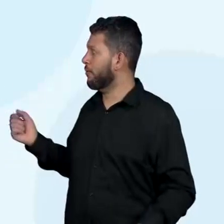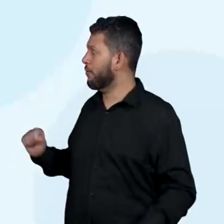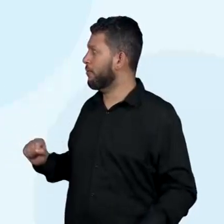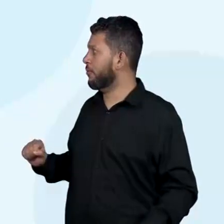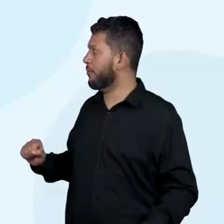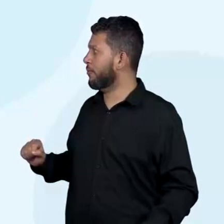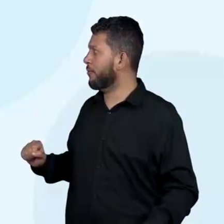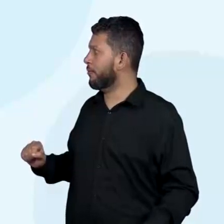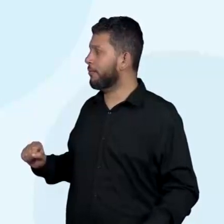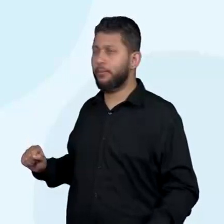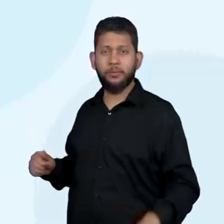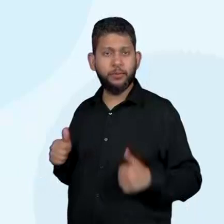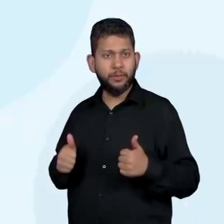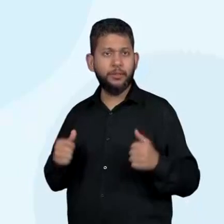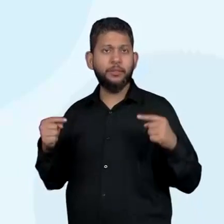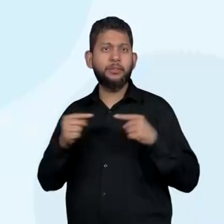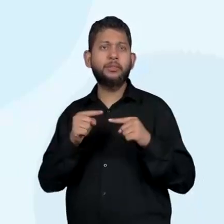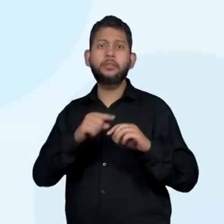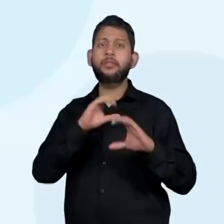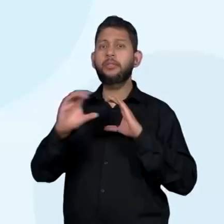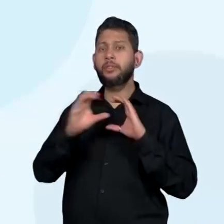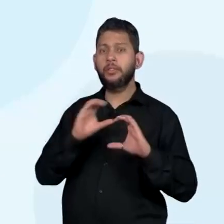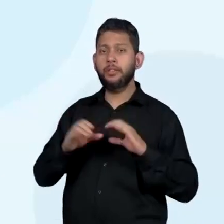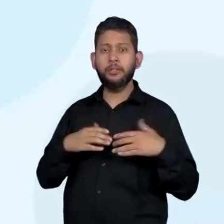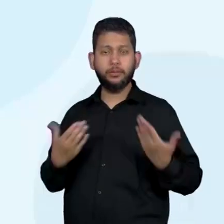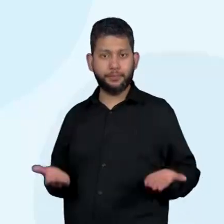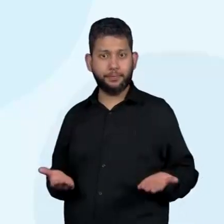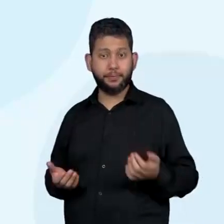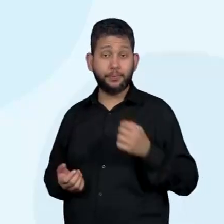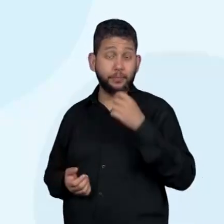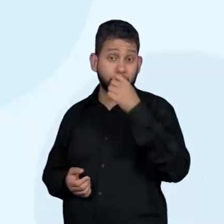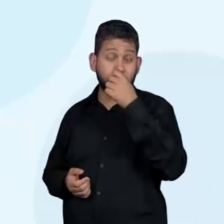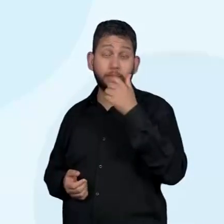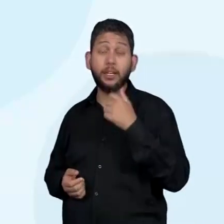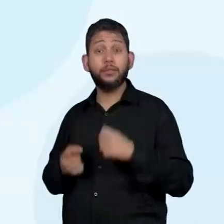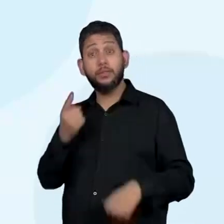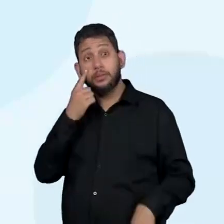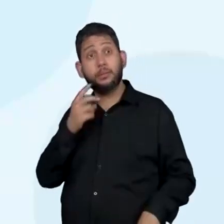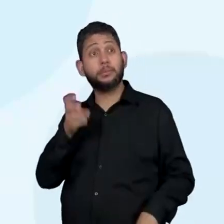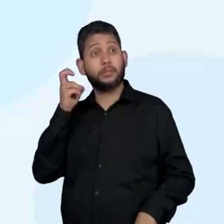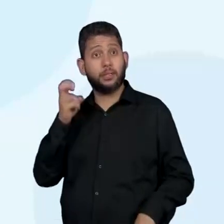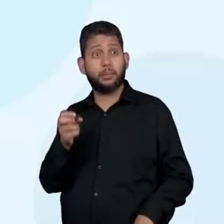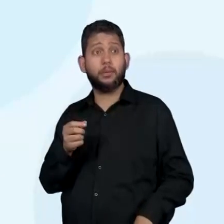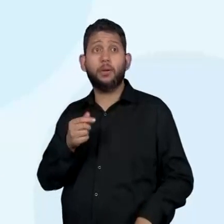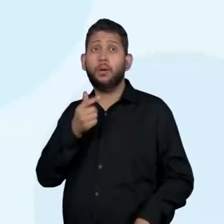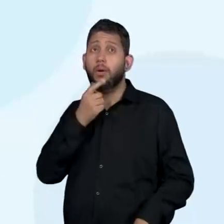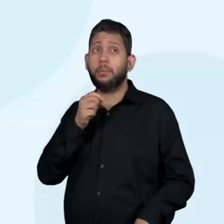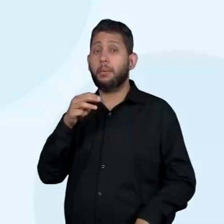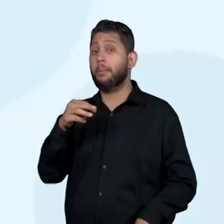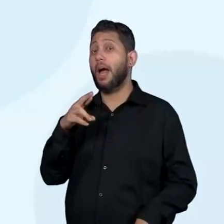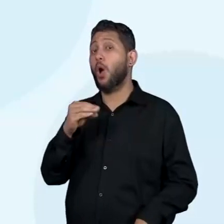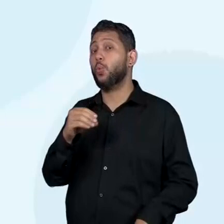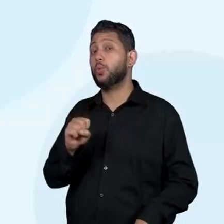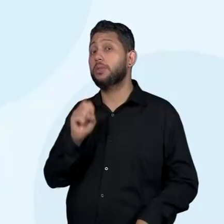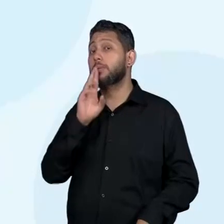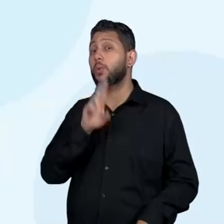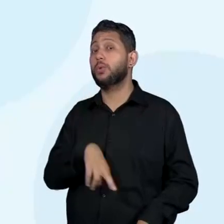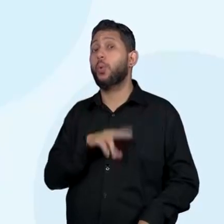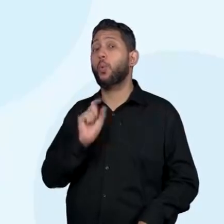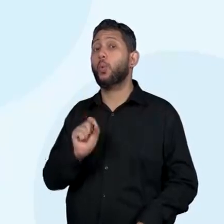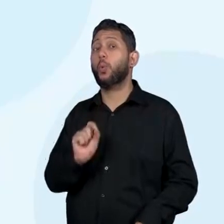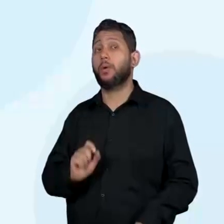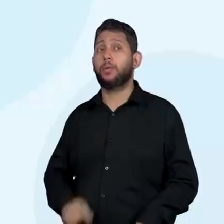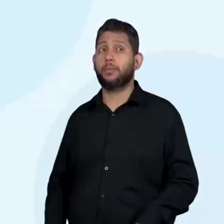a comunicação. E de acordo com o que nós temos, o Marcos mandou para a Antônia, opa,